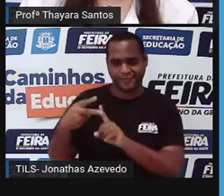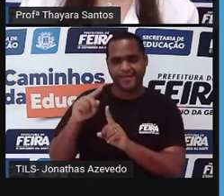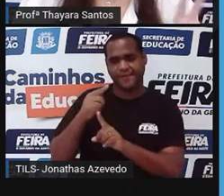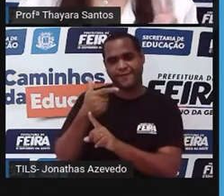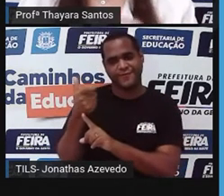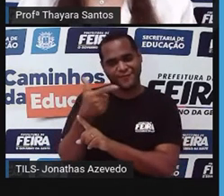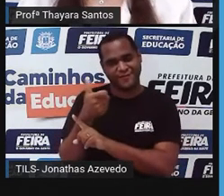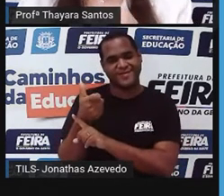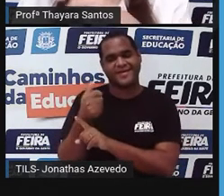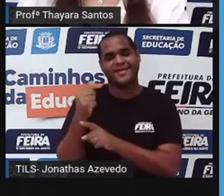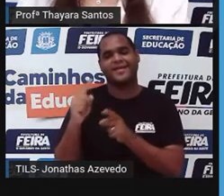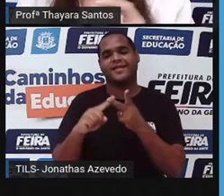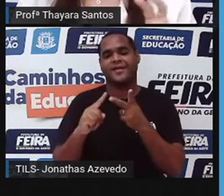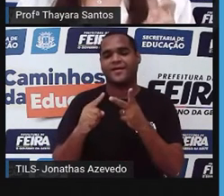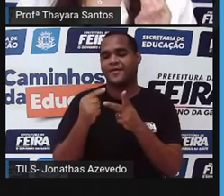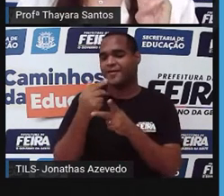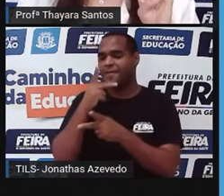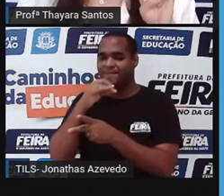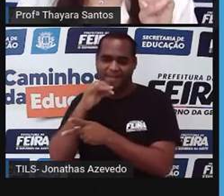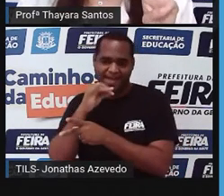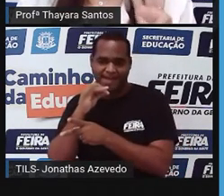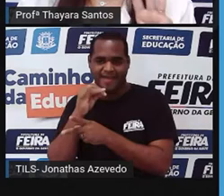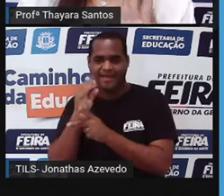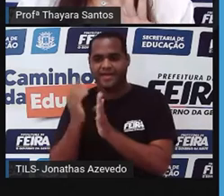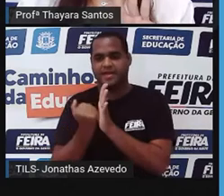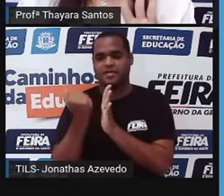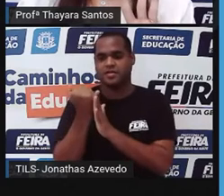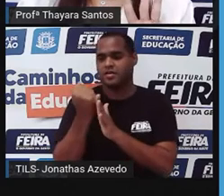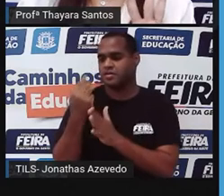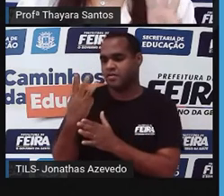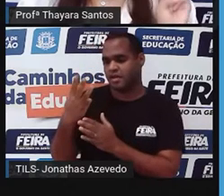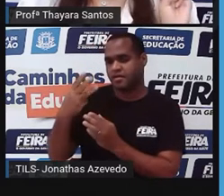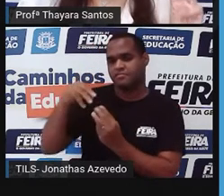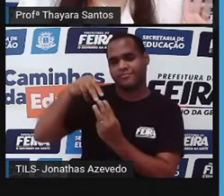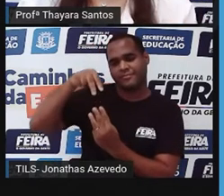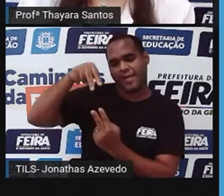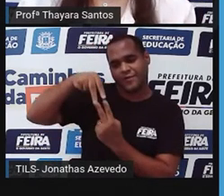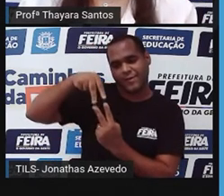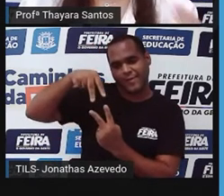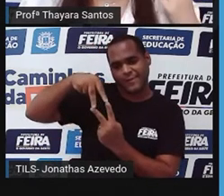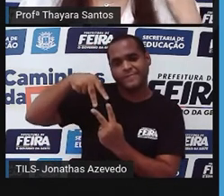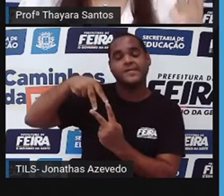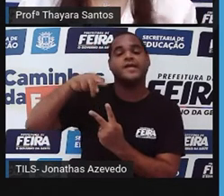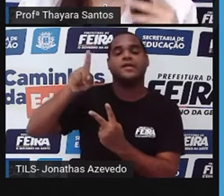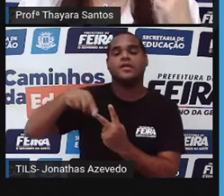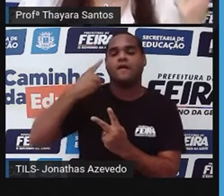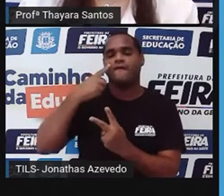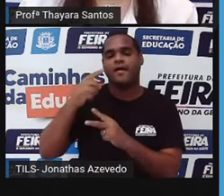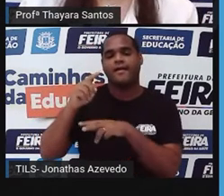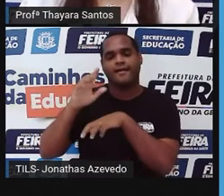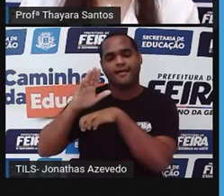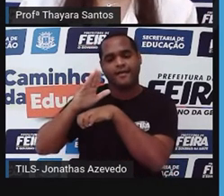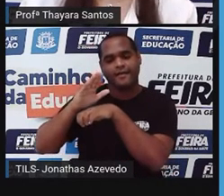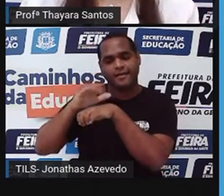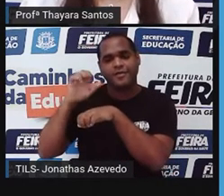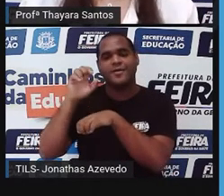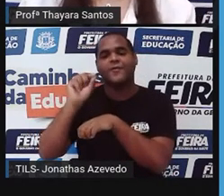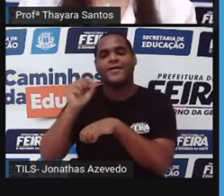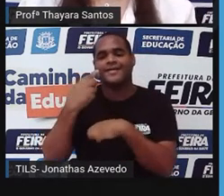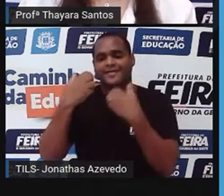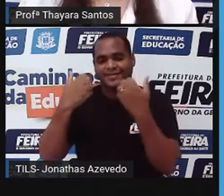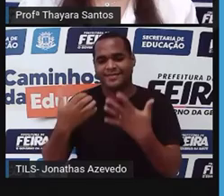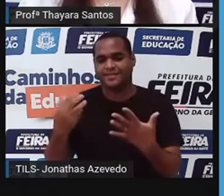21 e veio mais um do pai, então ficaram três cromossomos da 21. Então, por isso que a gente chama a síndrome de Down também